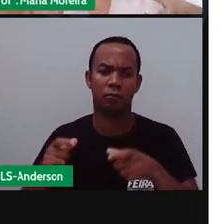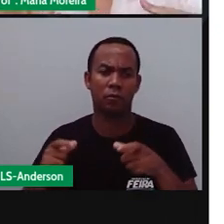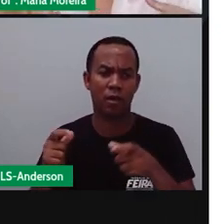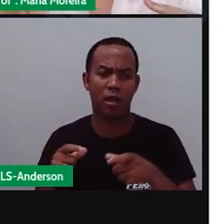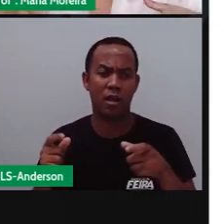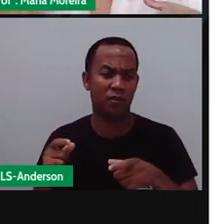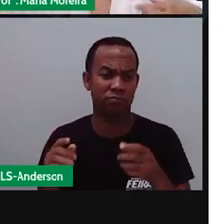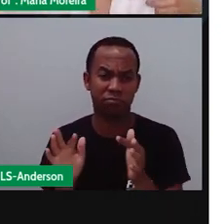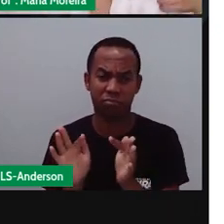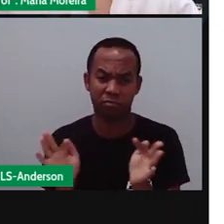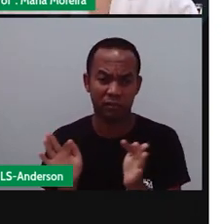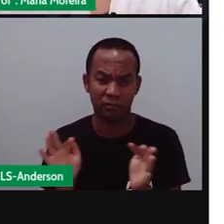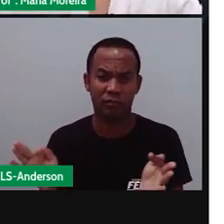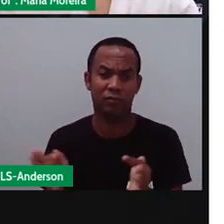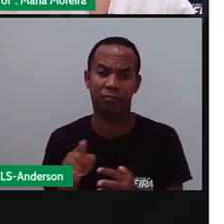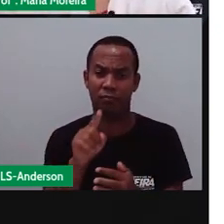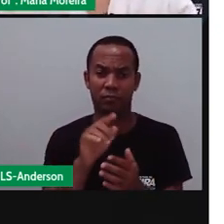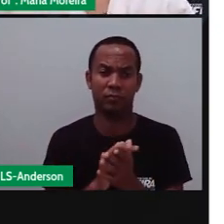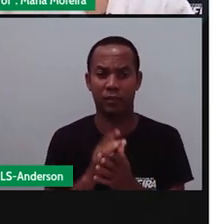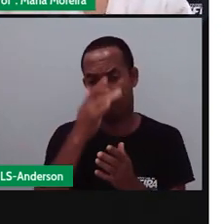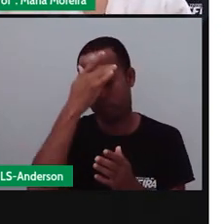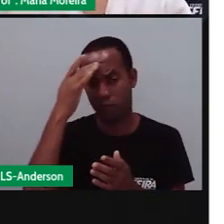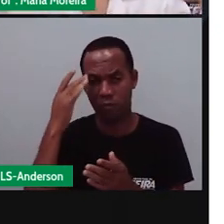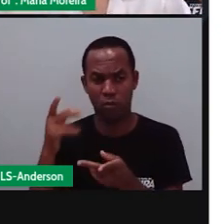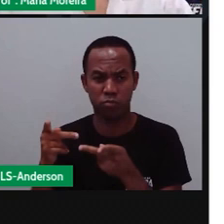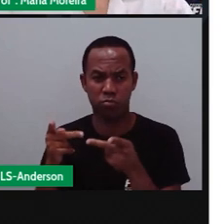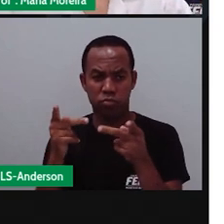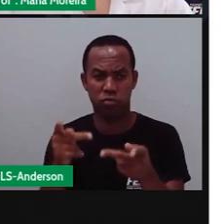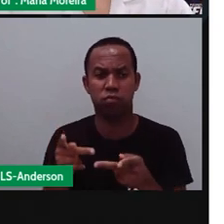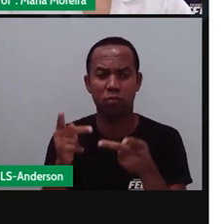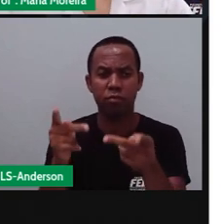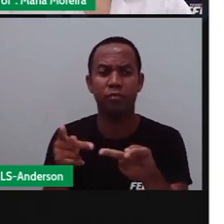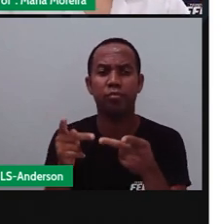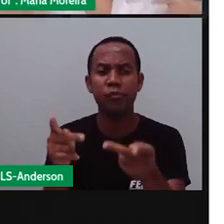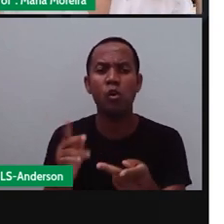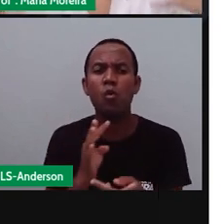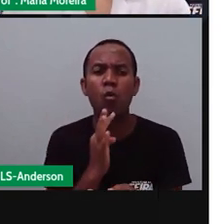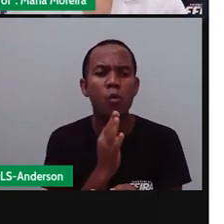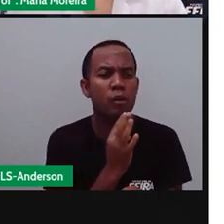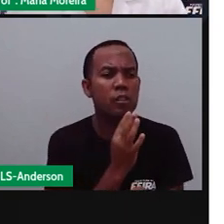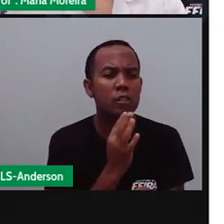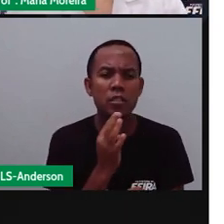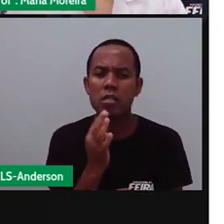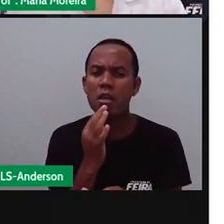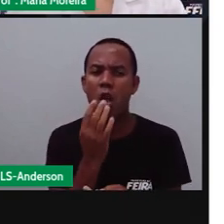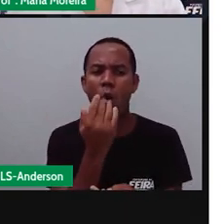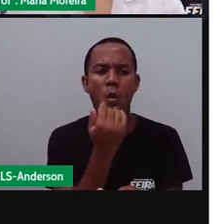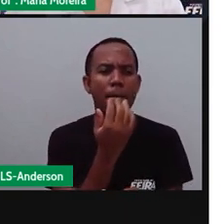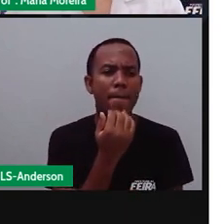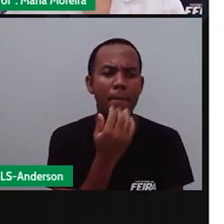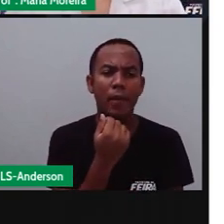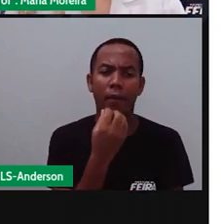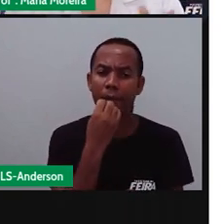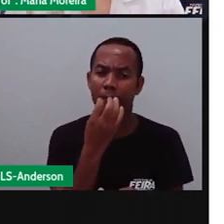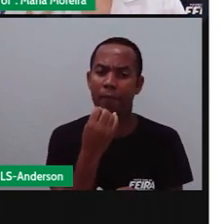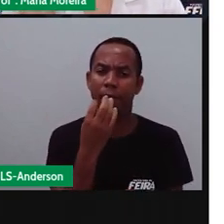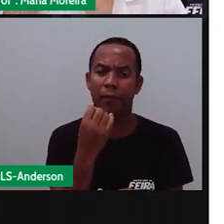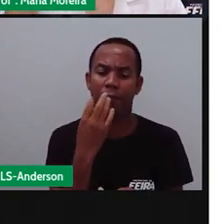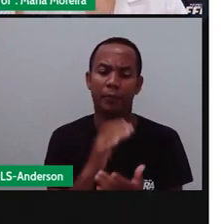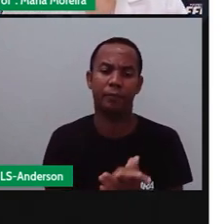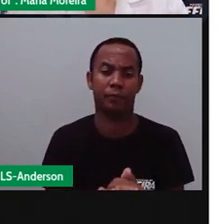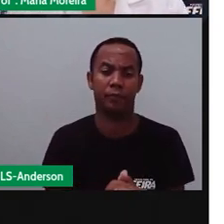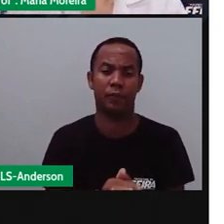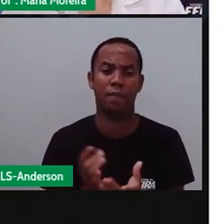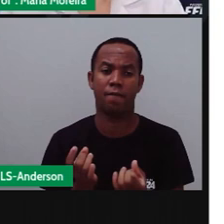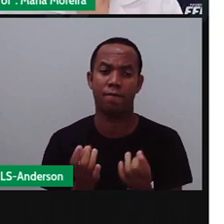povoadozinho mesmo, e aí chegam pessoas de vários lugares, justamente para quê? Para esse festival. Então, isso também incentiva o quê?